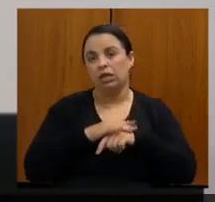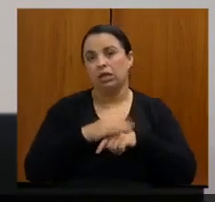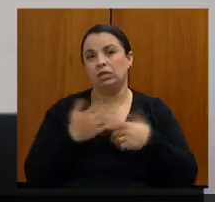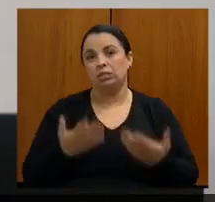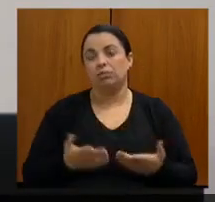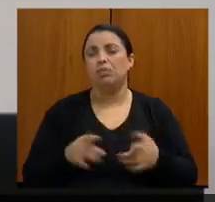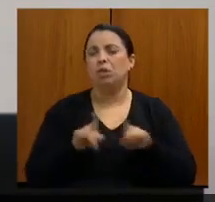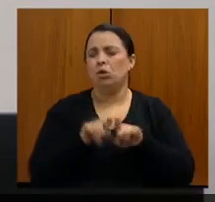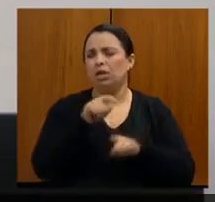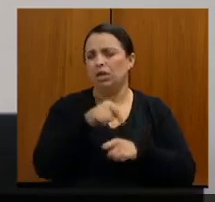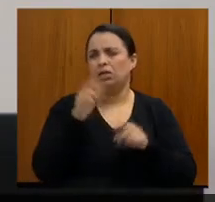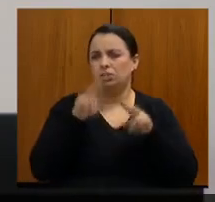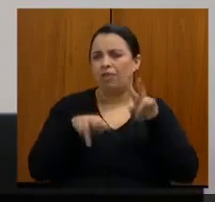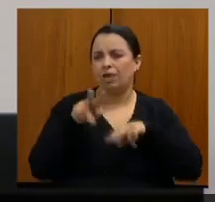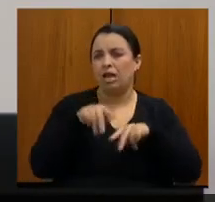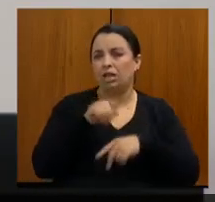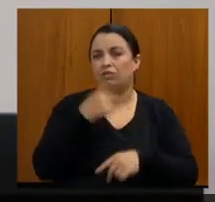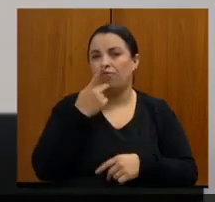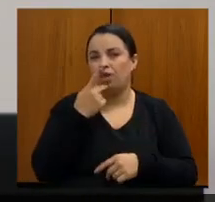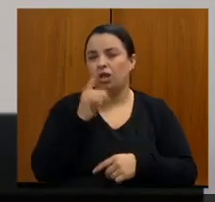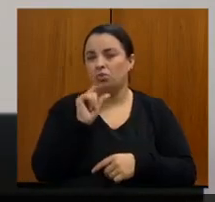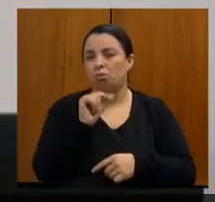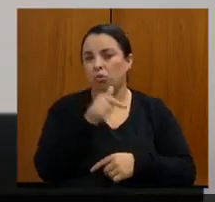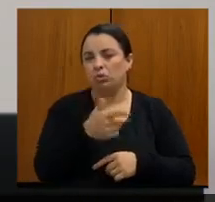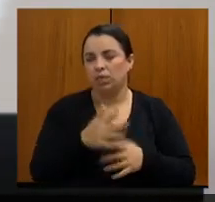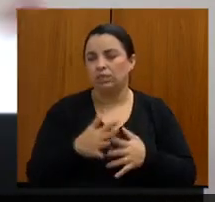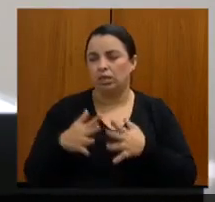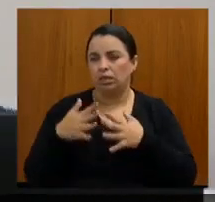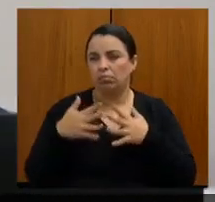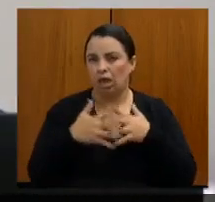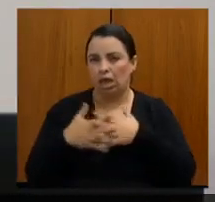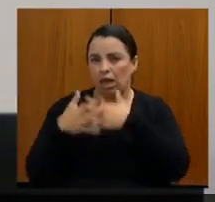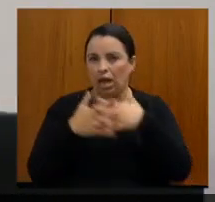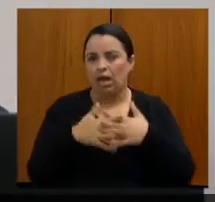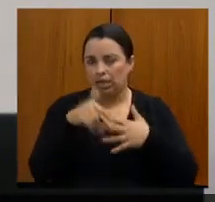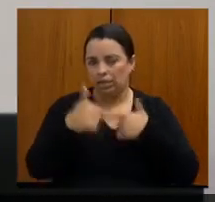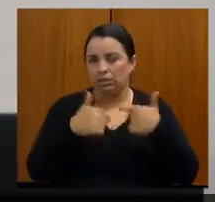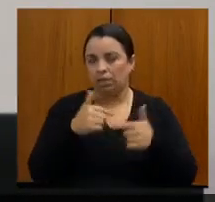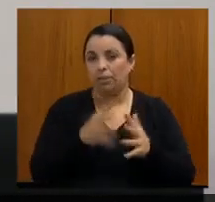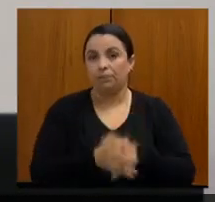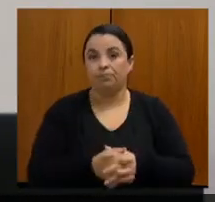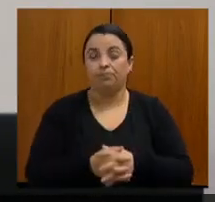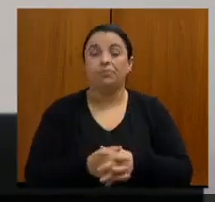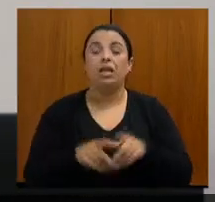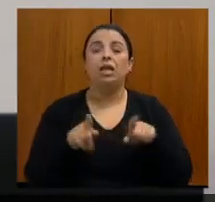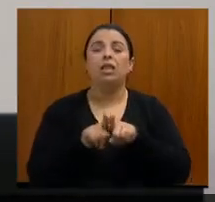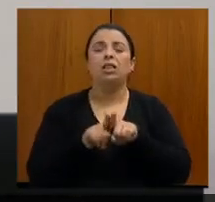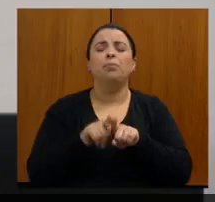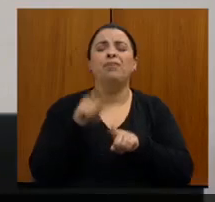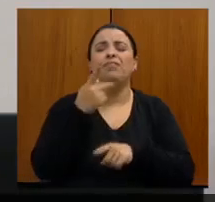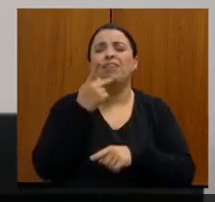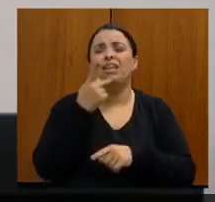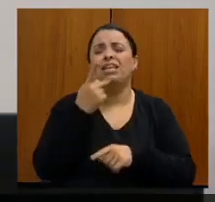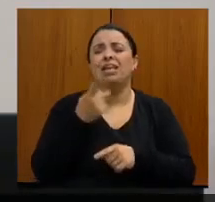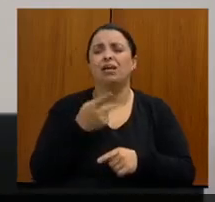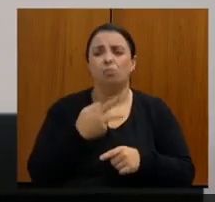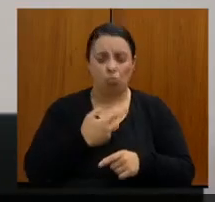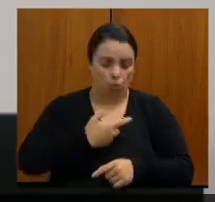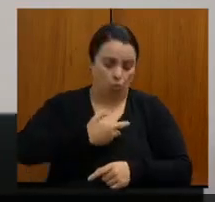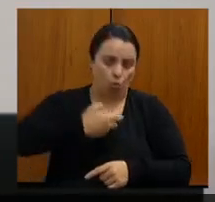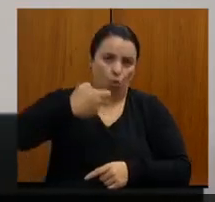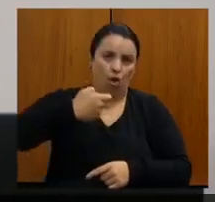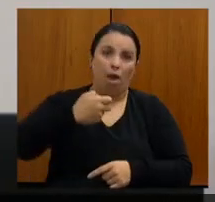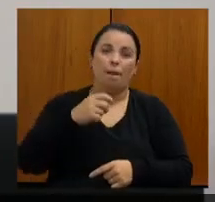gostaria também que você falasse um pouco sobre isso. E quanto à biópsia, Fábio, queria só salientar,